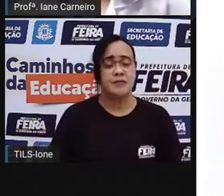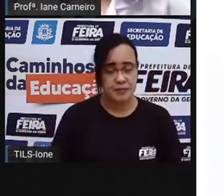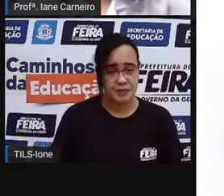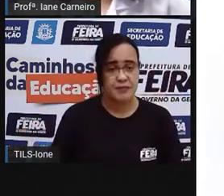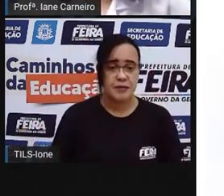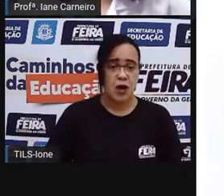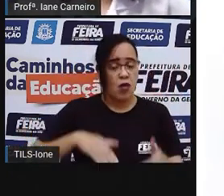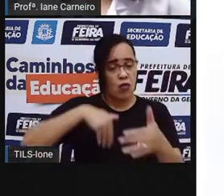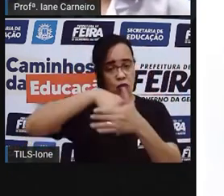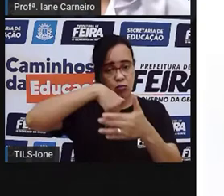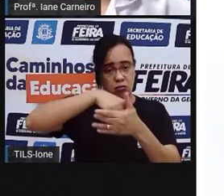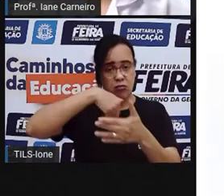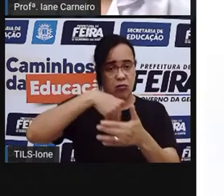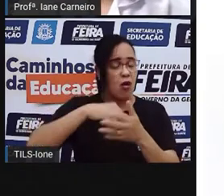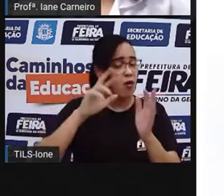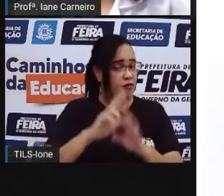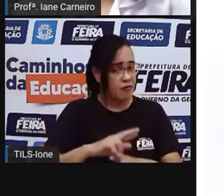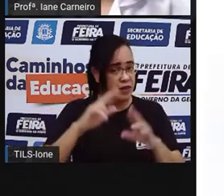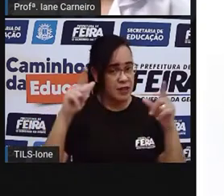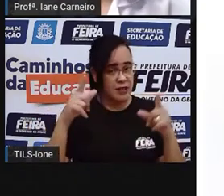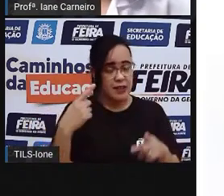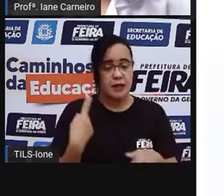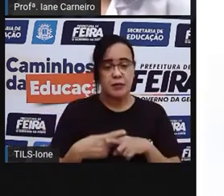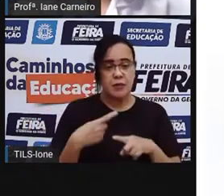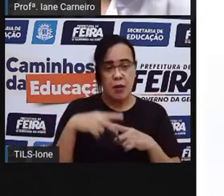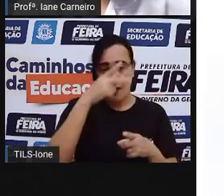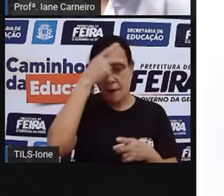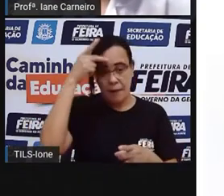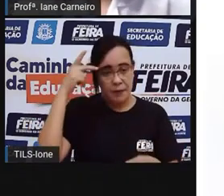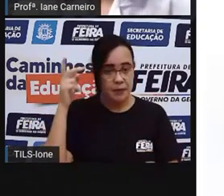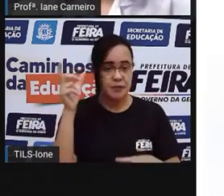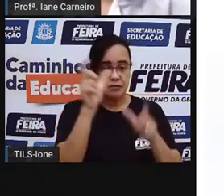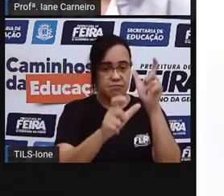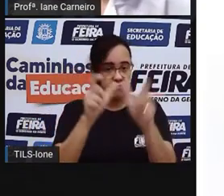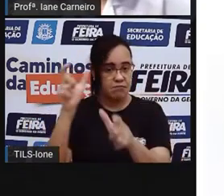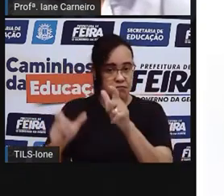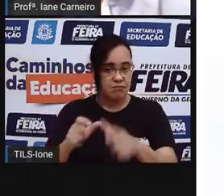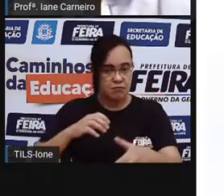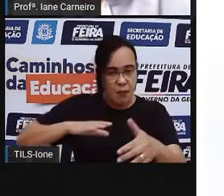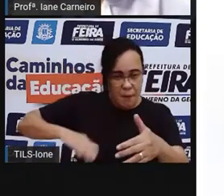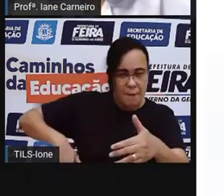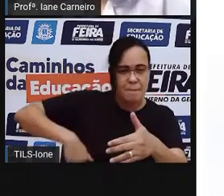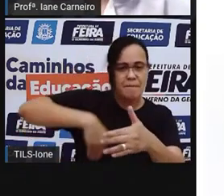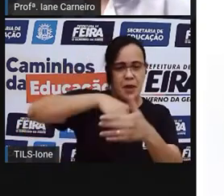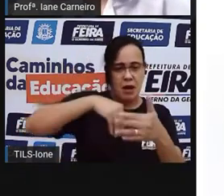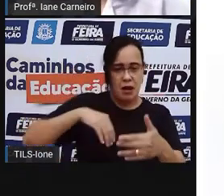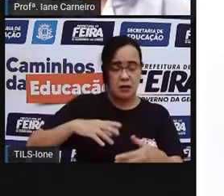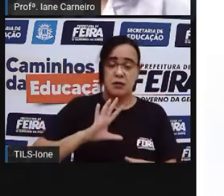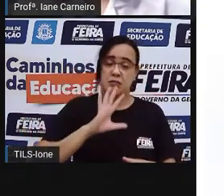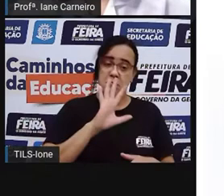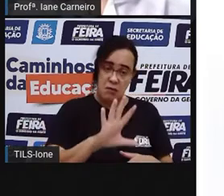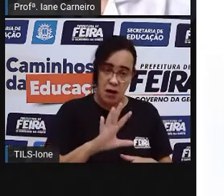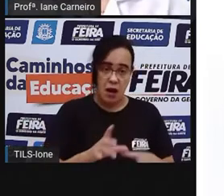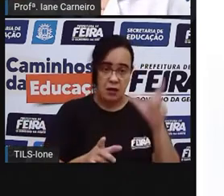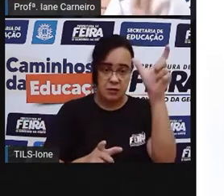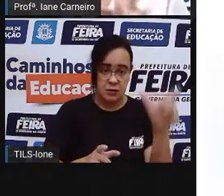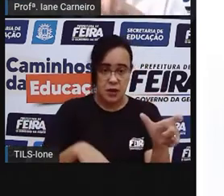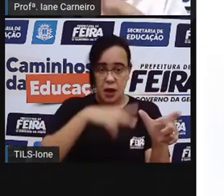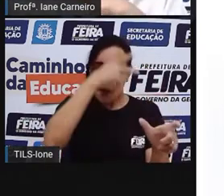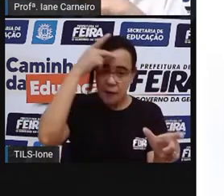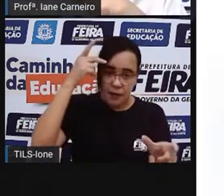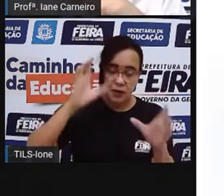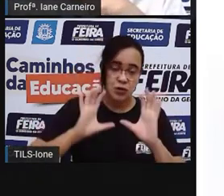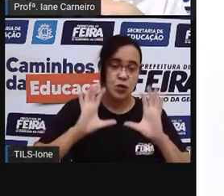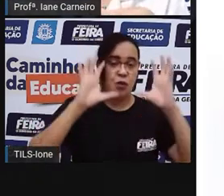o futebol... No futebol, os jogadores chutam com os pés, né? E só o goleiro que pode pegar a bola com a mão. Ou quando a